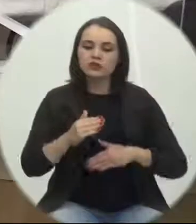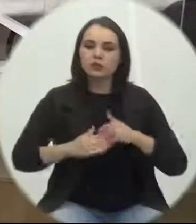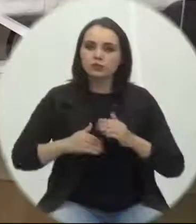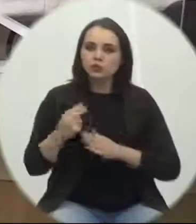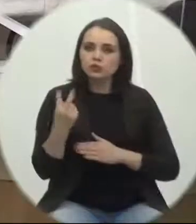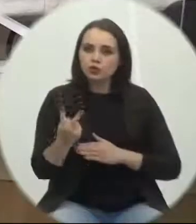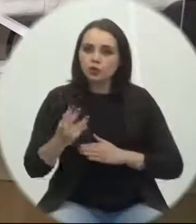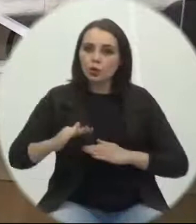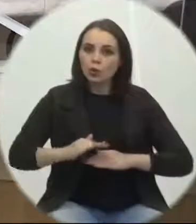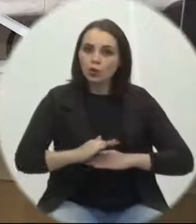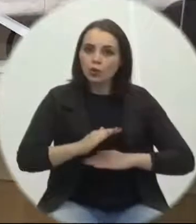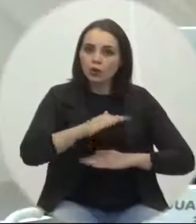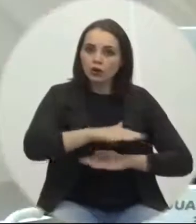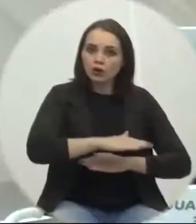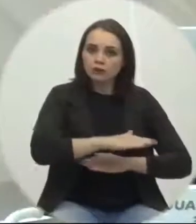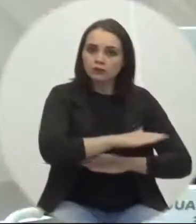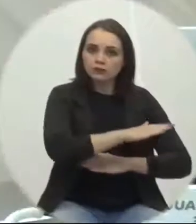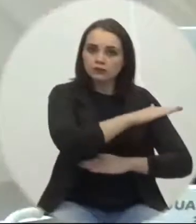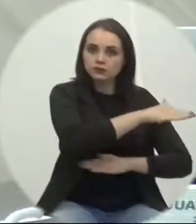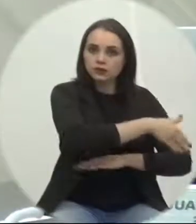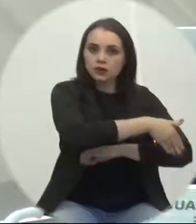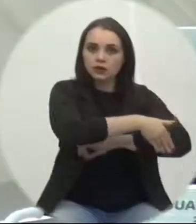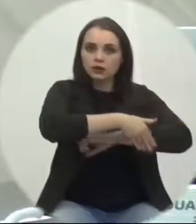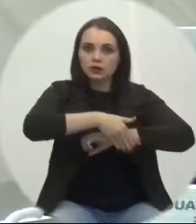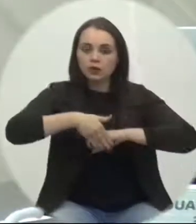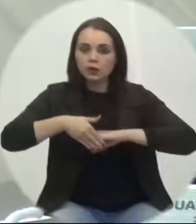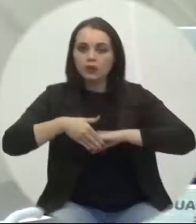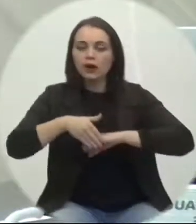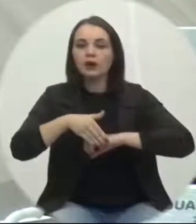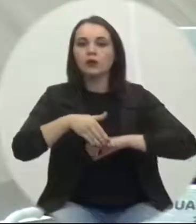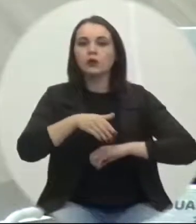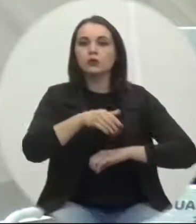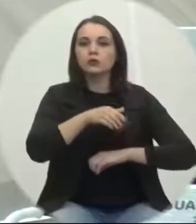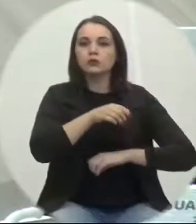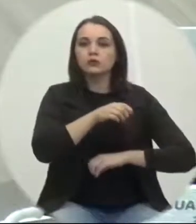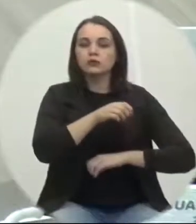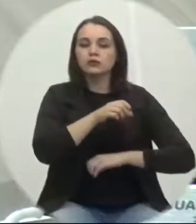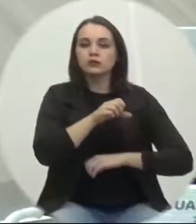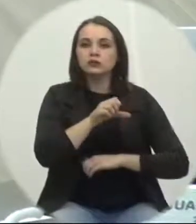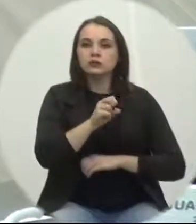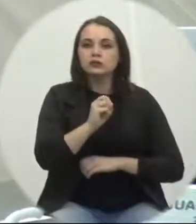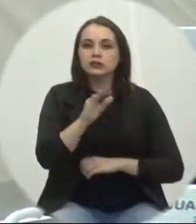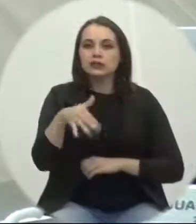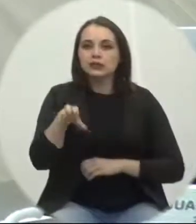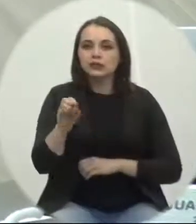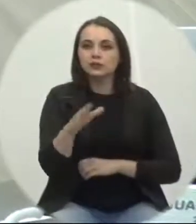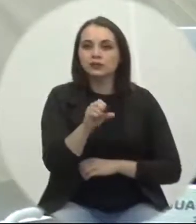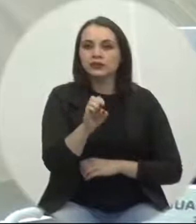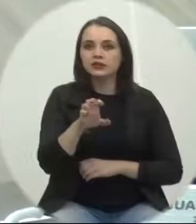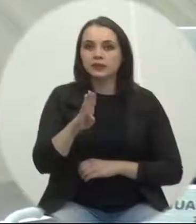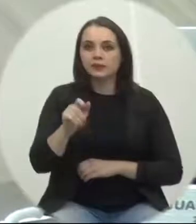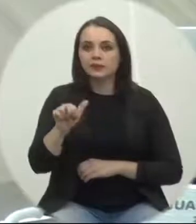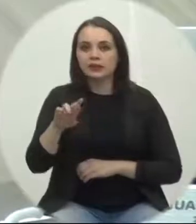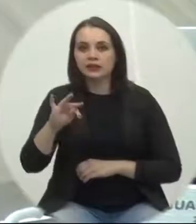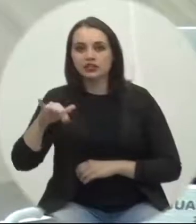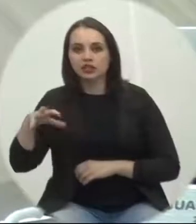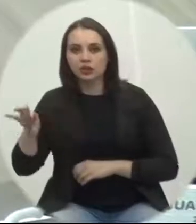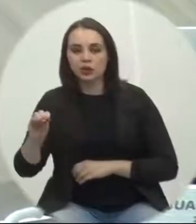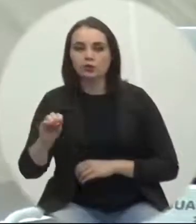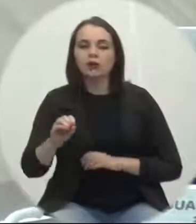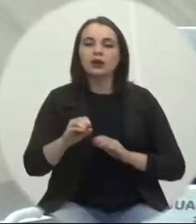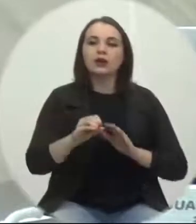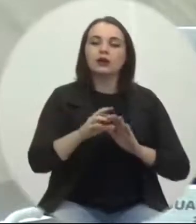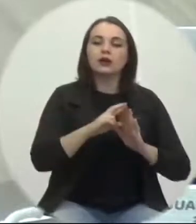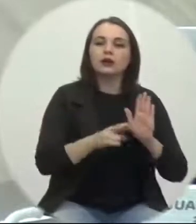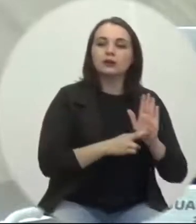na rua Liberato Rocha, bairro São Sebastião. Requerimento 96-2021, autor, vereador Miguel Pierini,